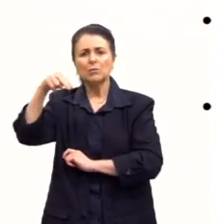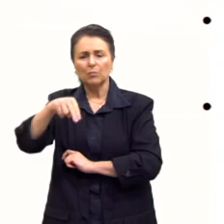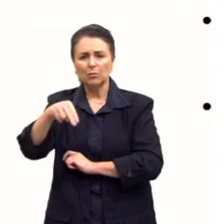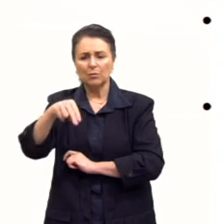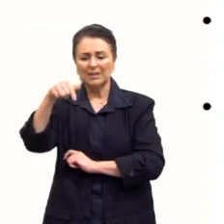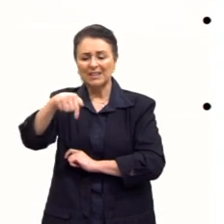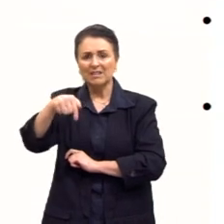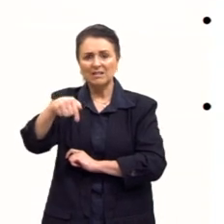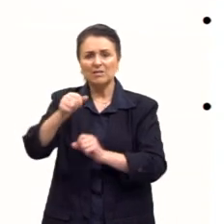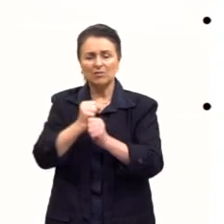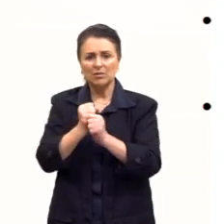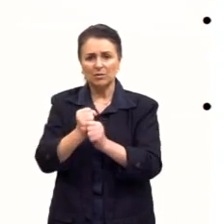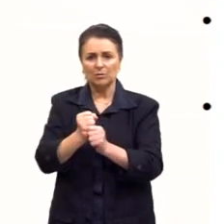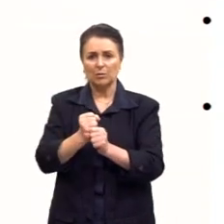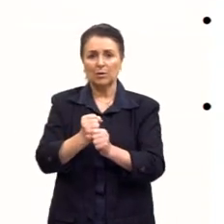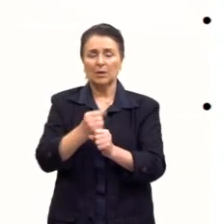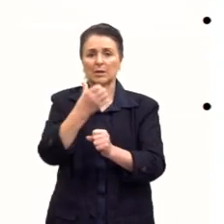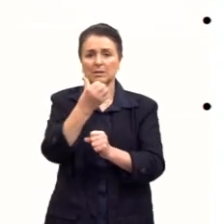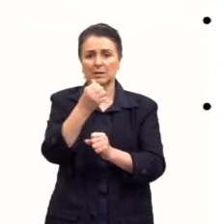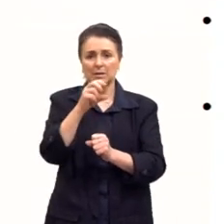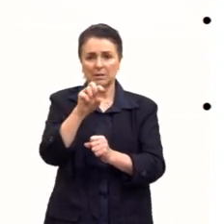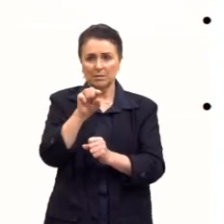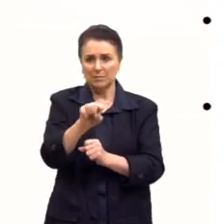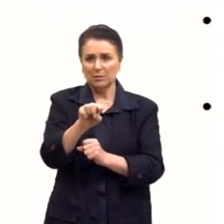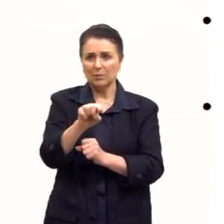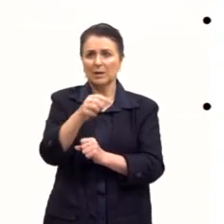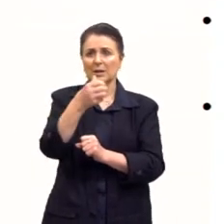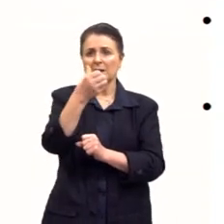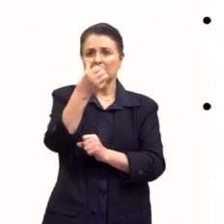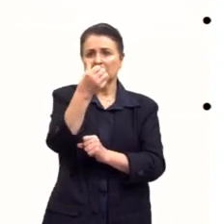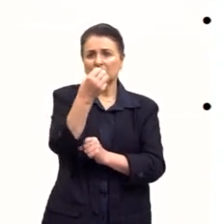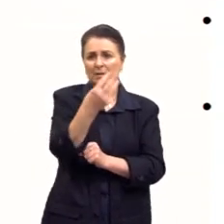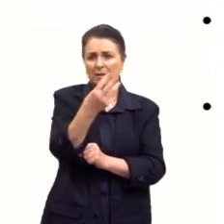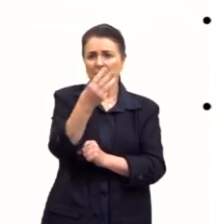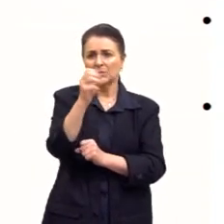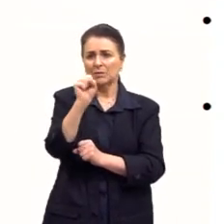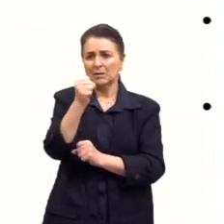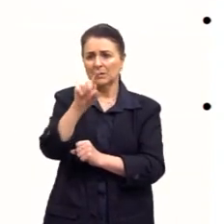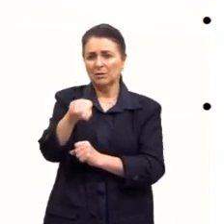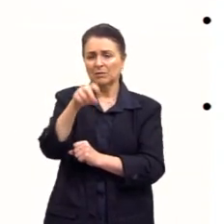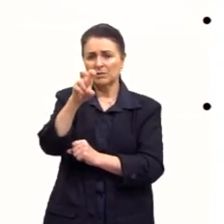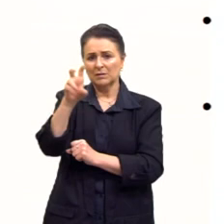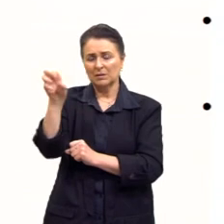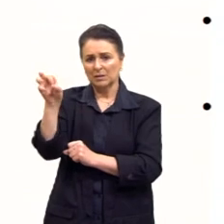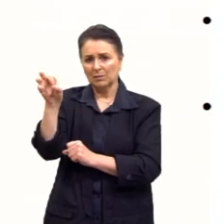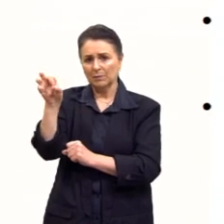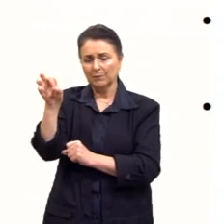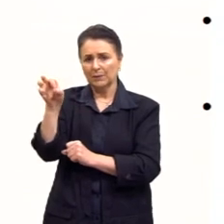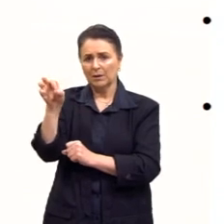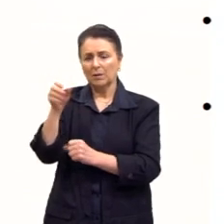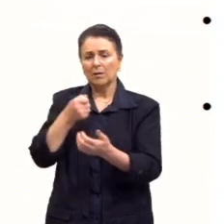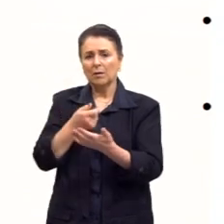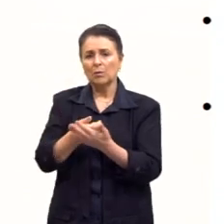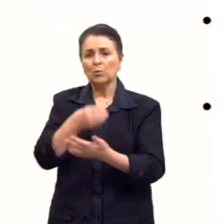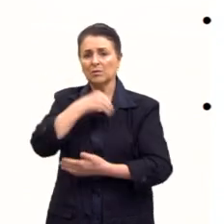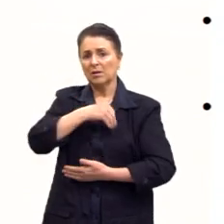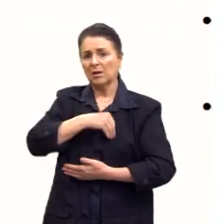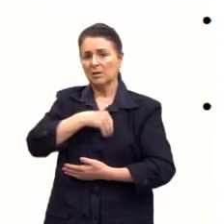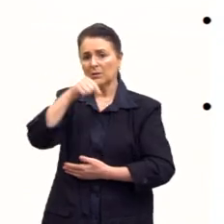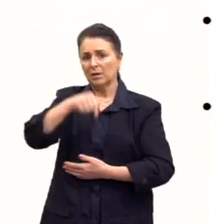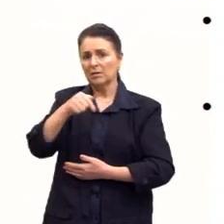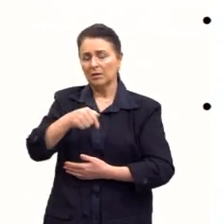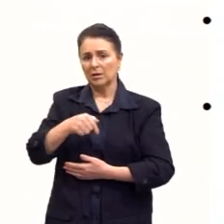.388,00, para se ter uma vida minimamente digna, poder pagar o aluguel, a